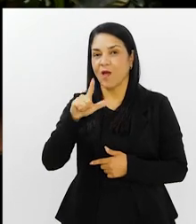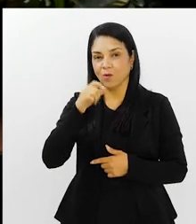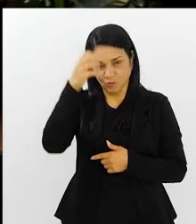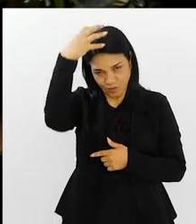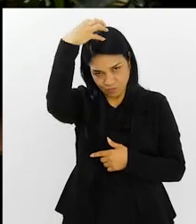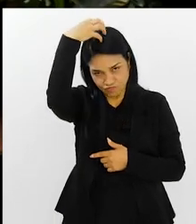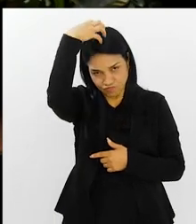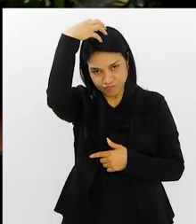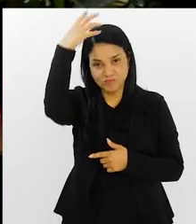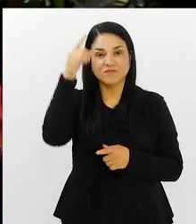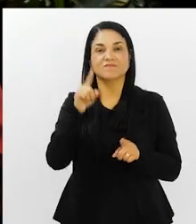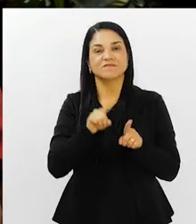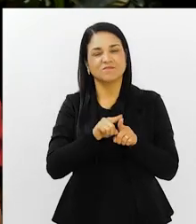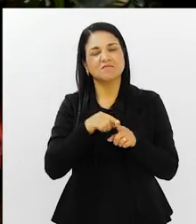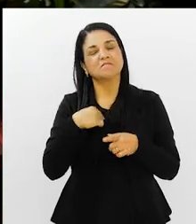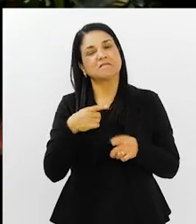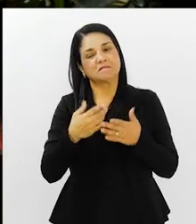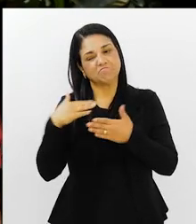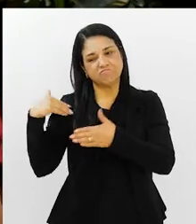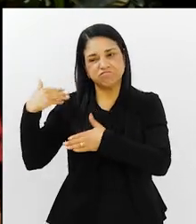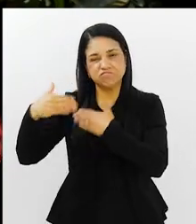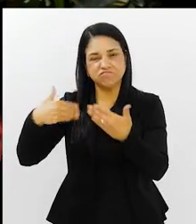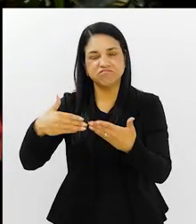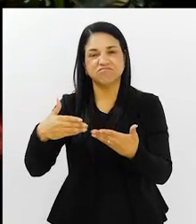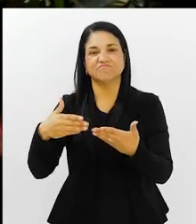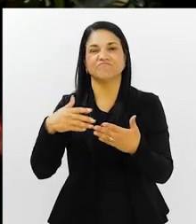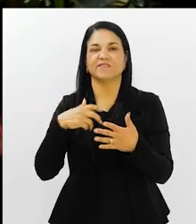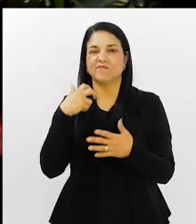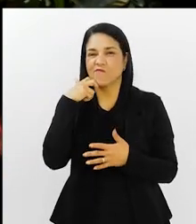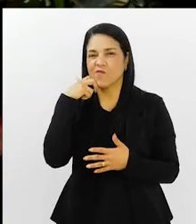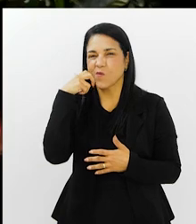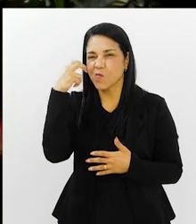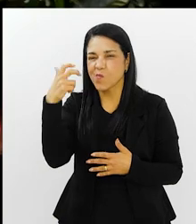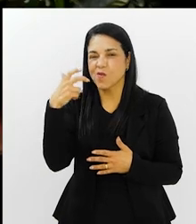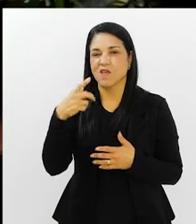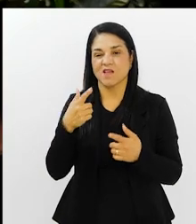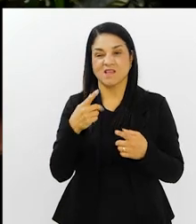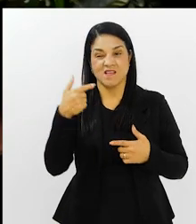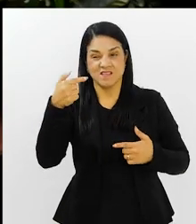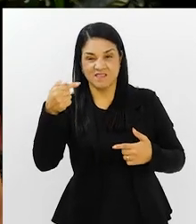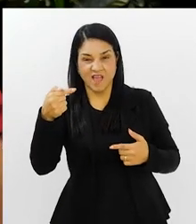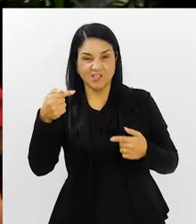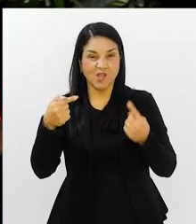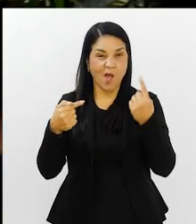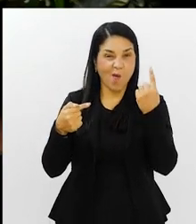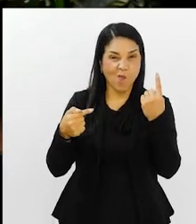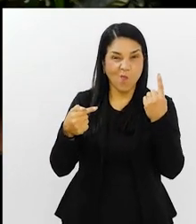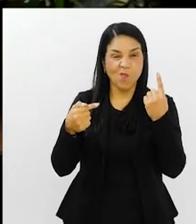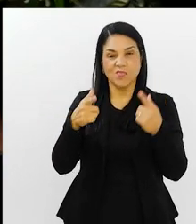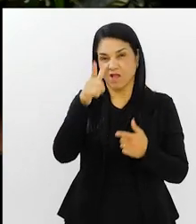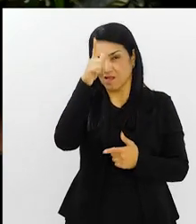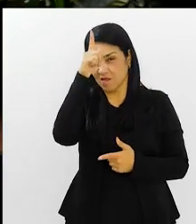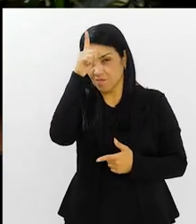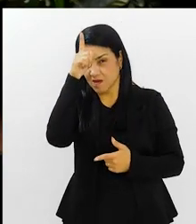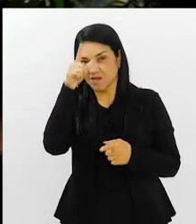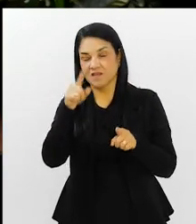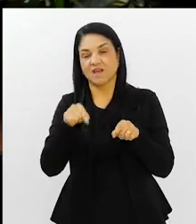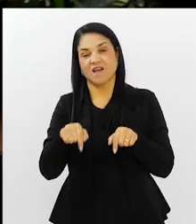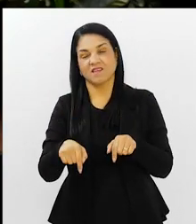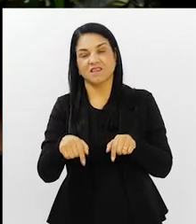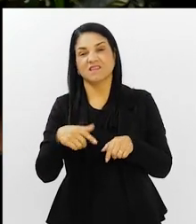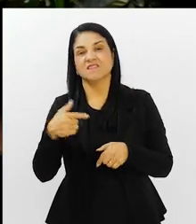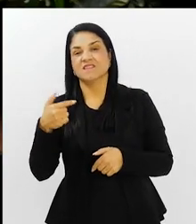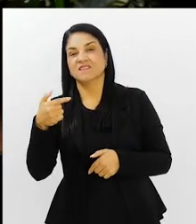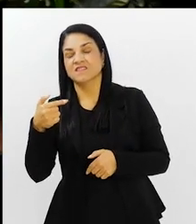pra cá, tivemos vexames, né? Aquele 7x1 da Alemanha, na Copa do Mundo de 14 aqui no Brasil, lá no